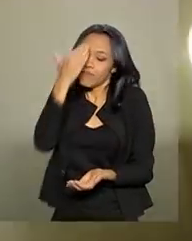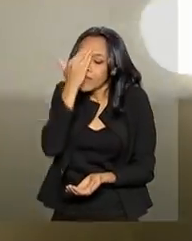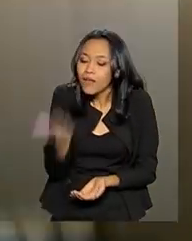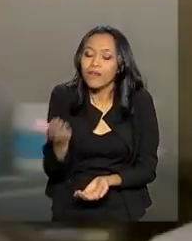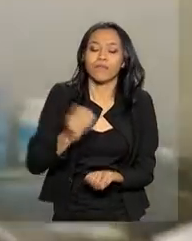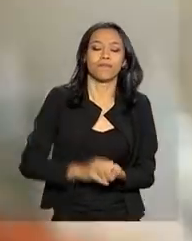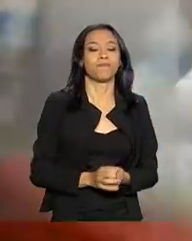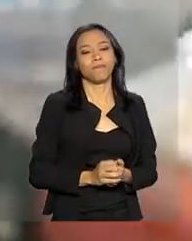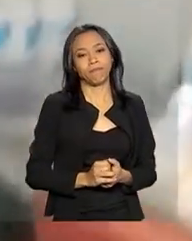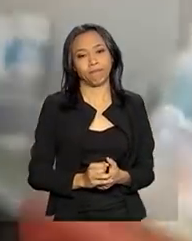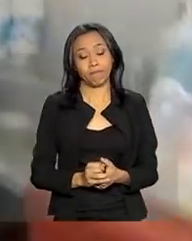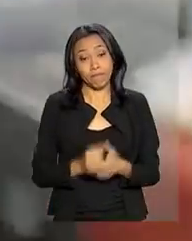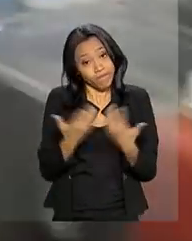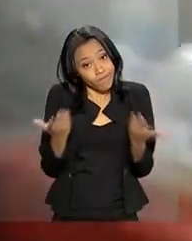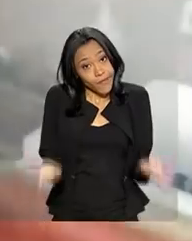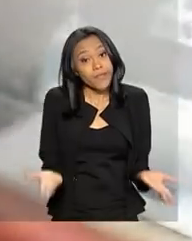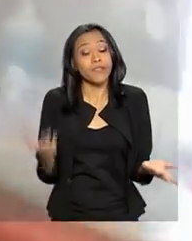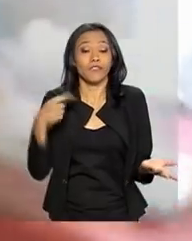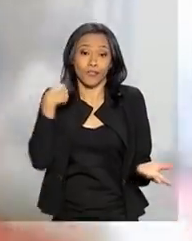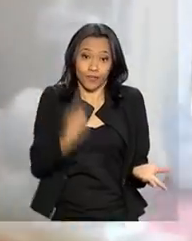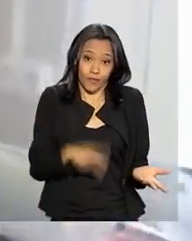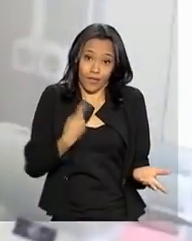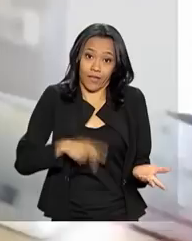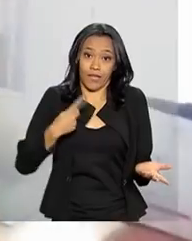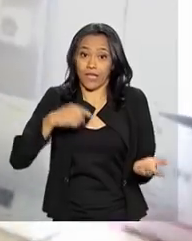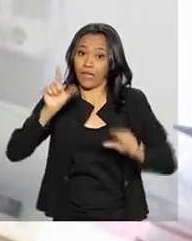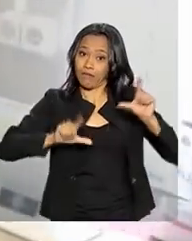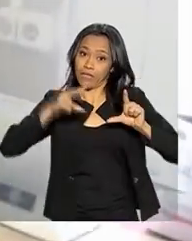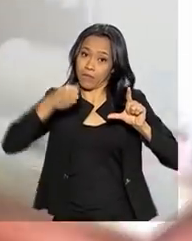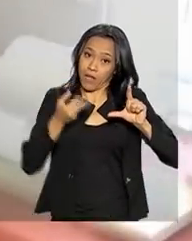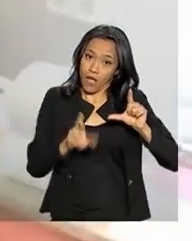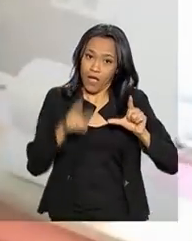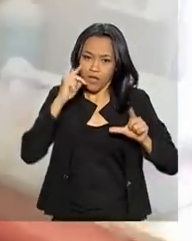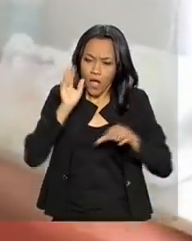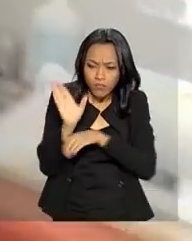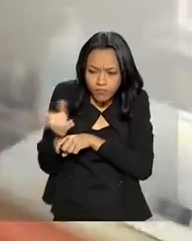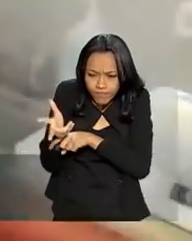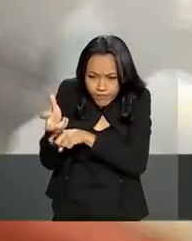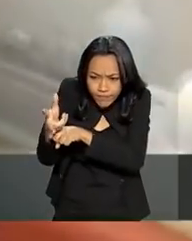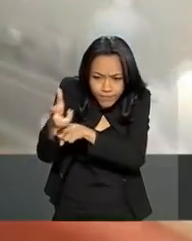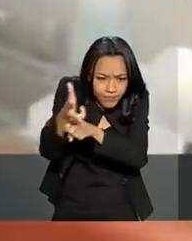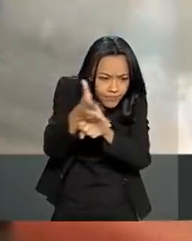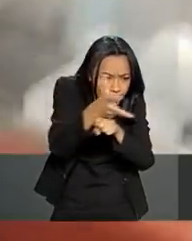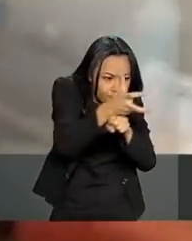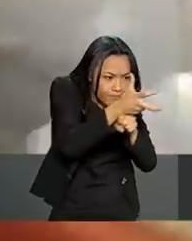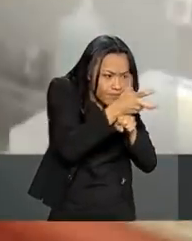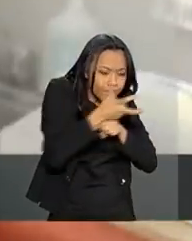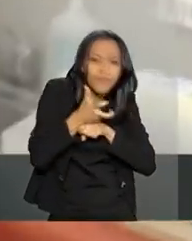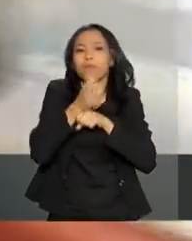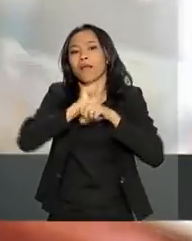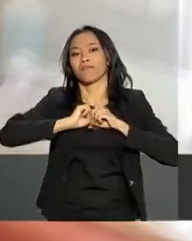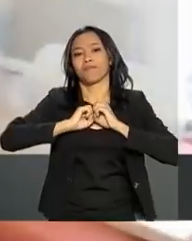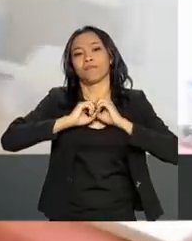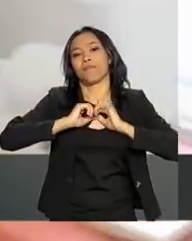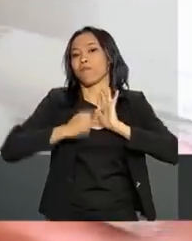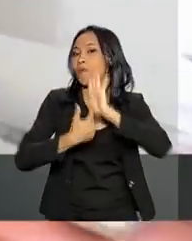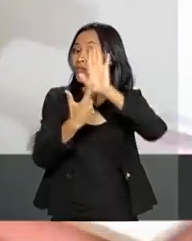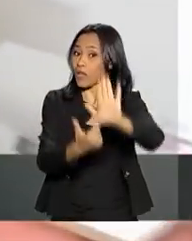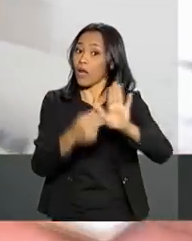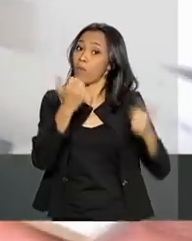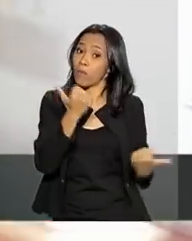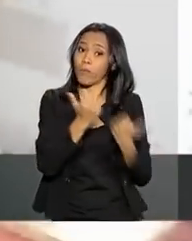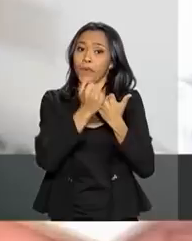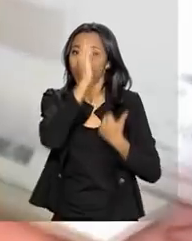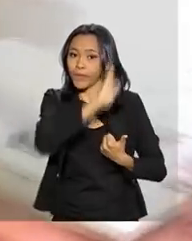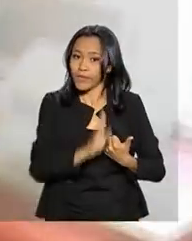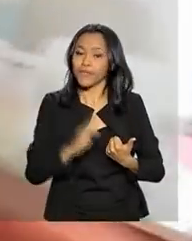Neves. É isso, a nossa equipe está aqui em Moçambique para mostrar algumas ações de cooperação entre o